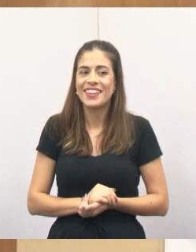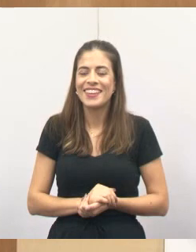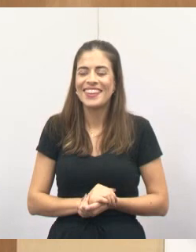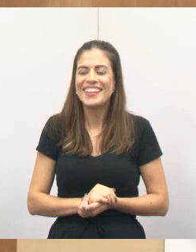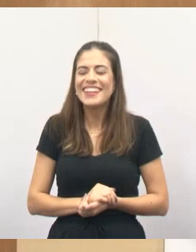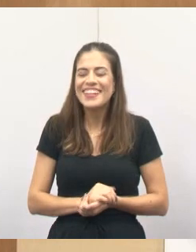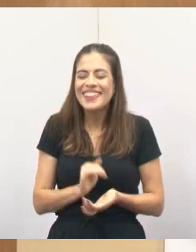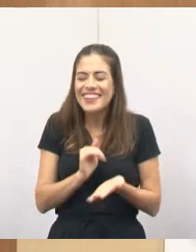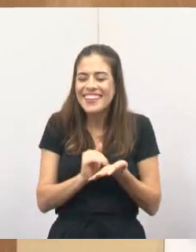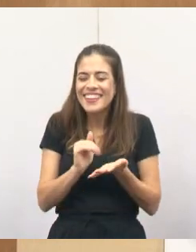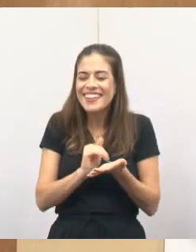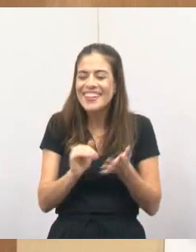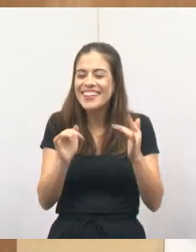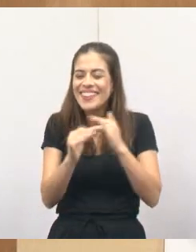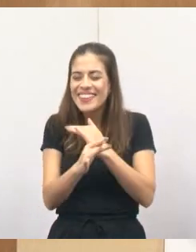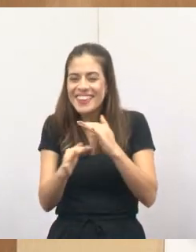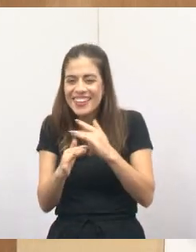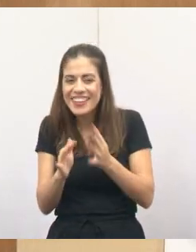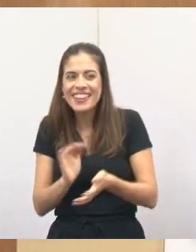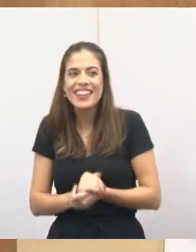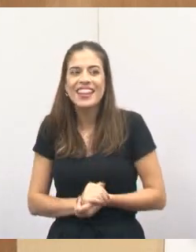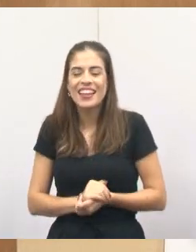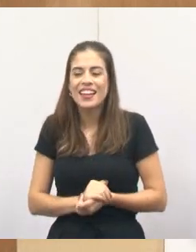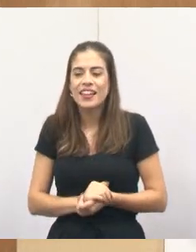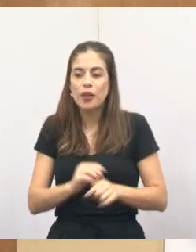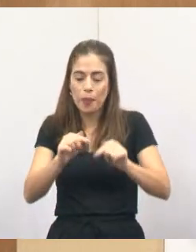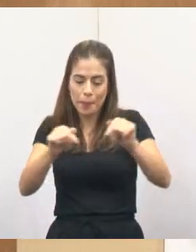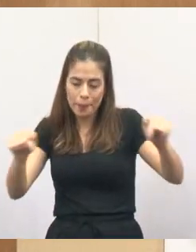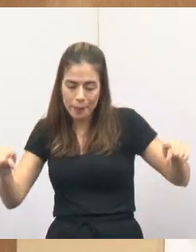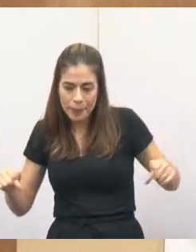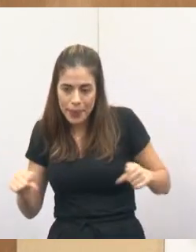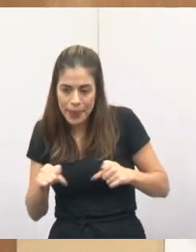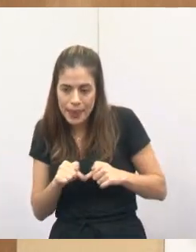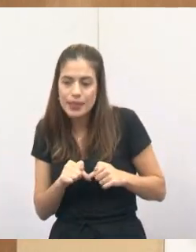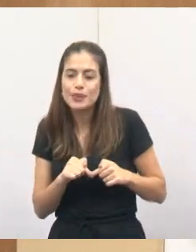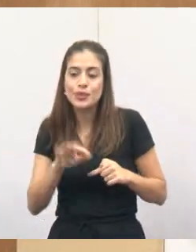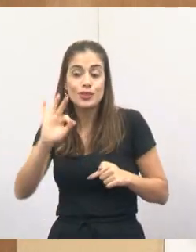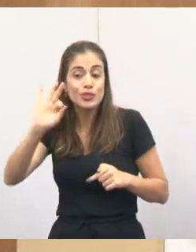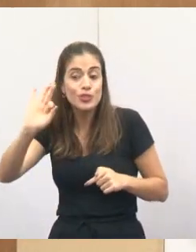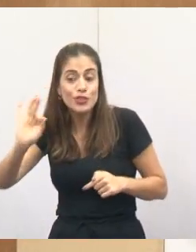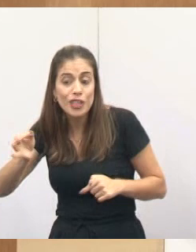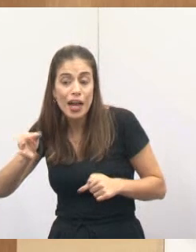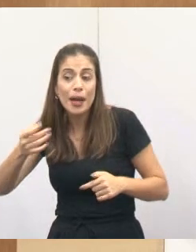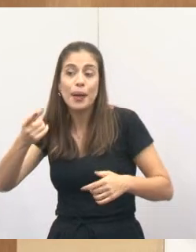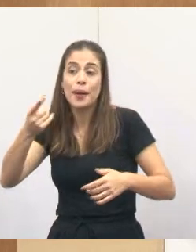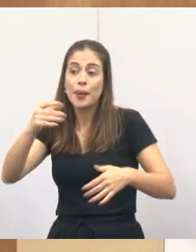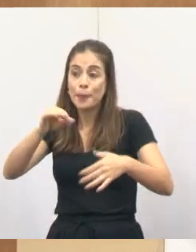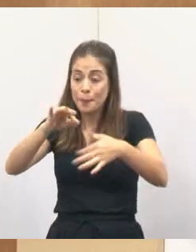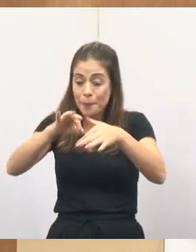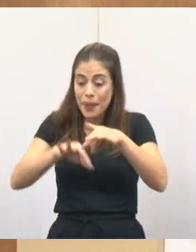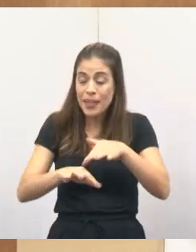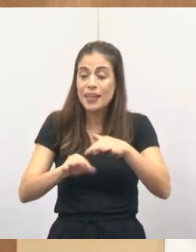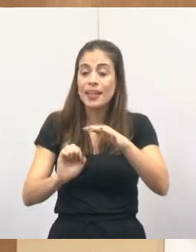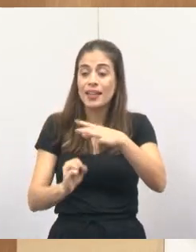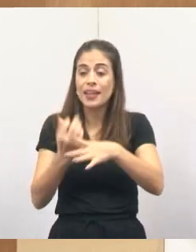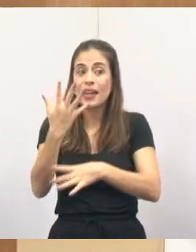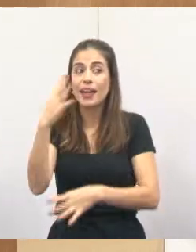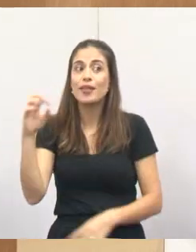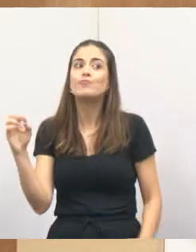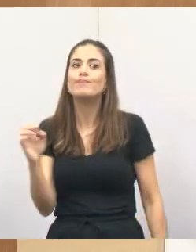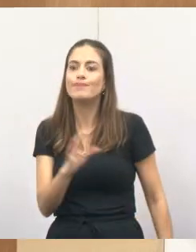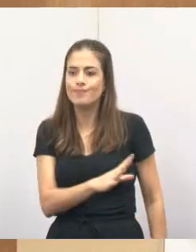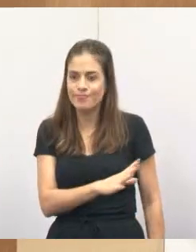retorno também para a gente com relação ao berço que já era para ter sido replantado as novas árvores naquele local.